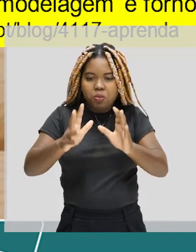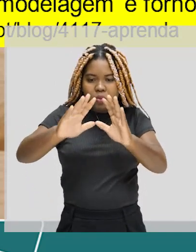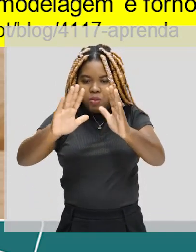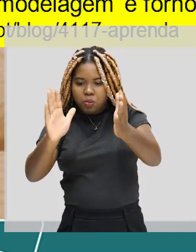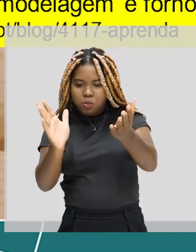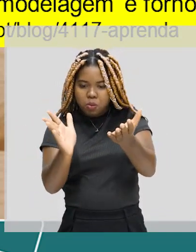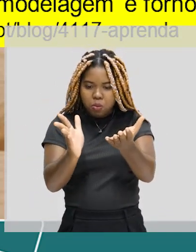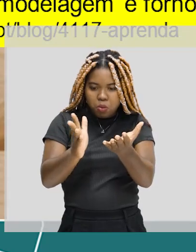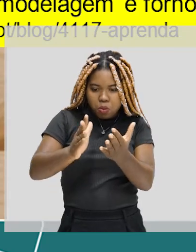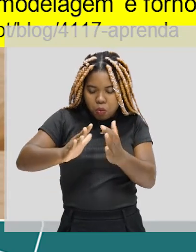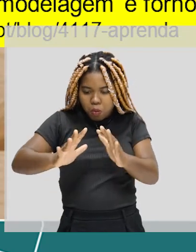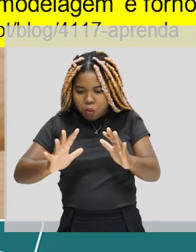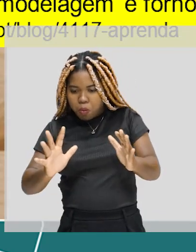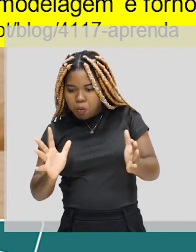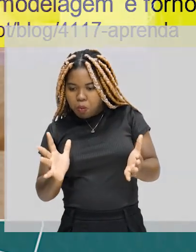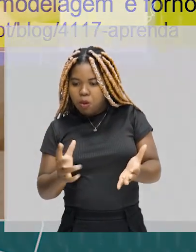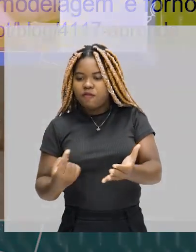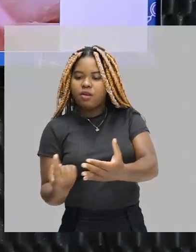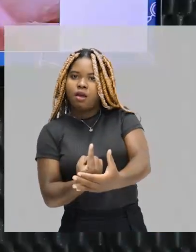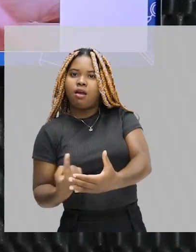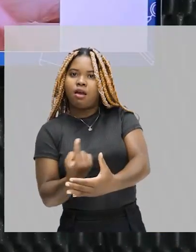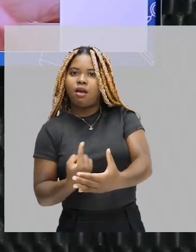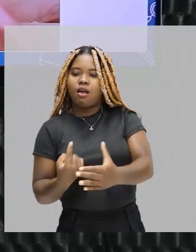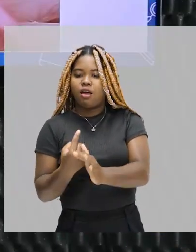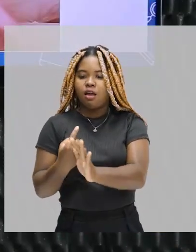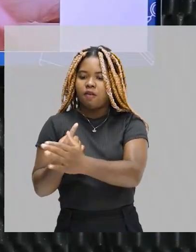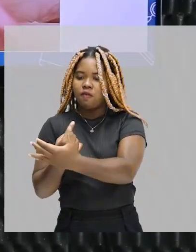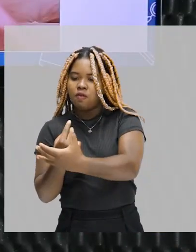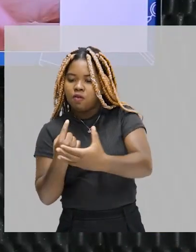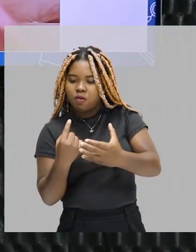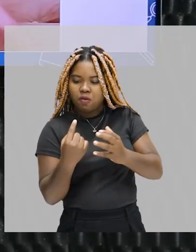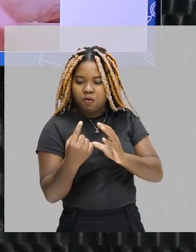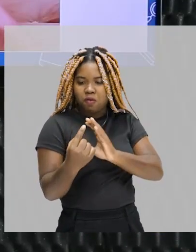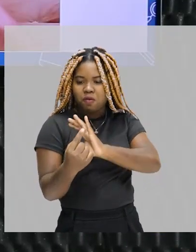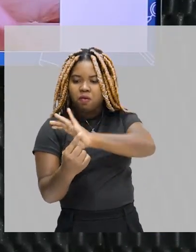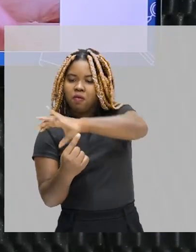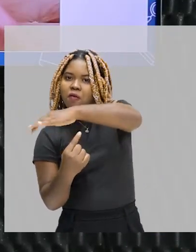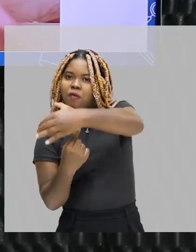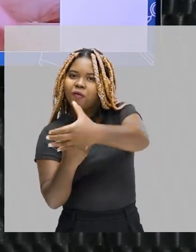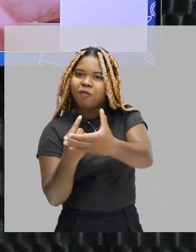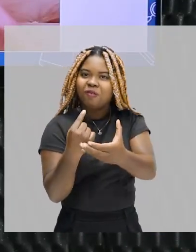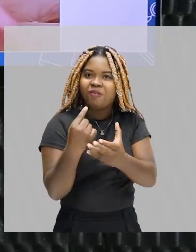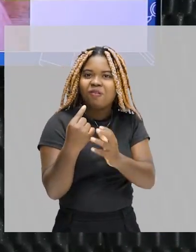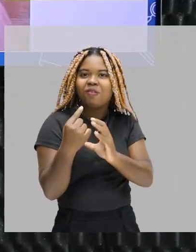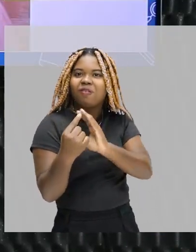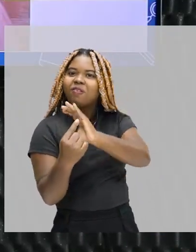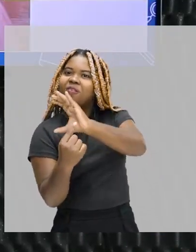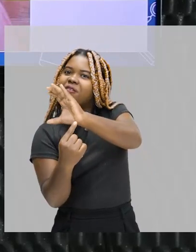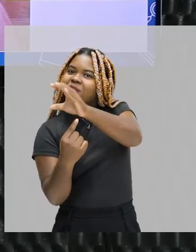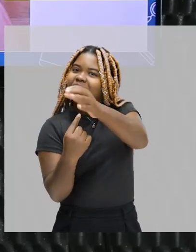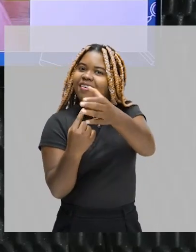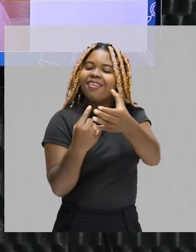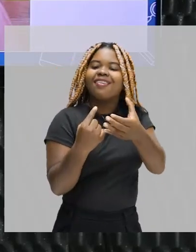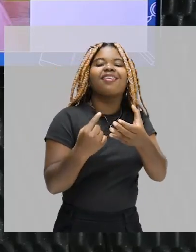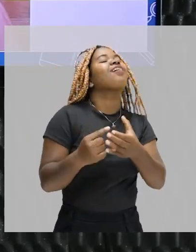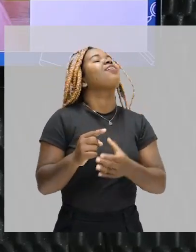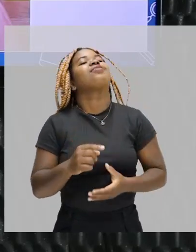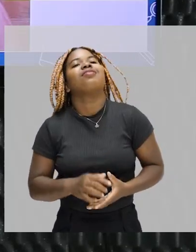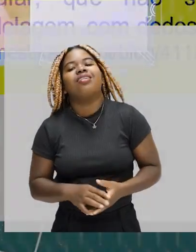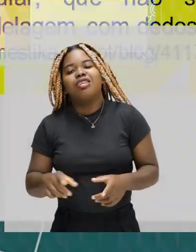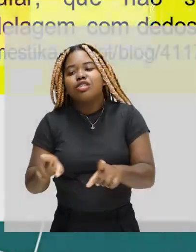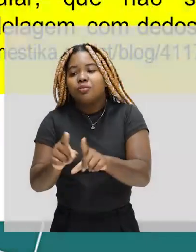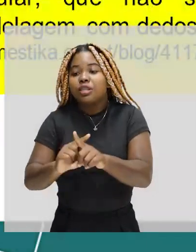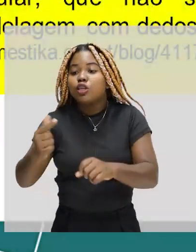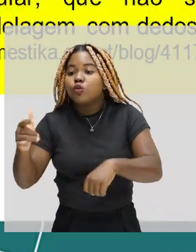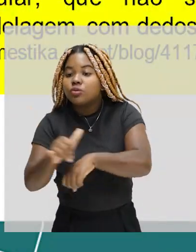vaso. E aí depois você vai para o forno, fazer a modelagem, fazer a queima, e por diante. A técnica CHURROS,